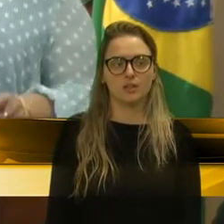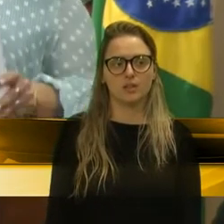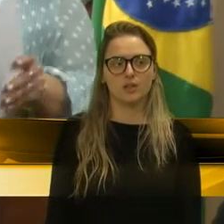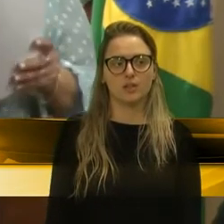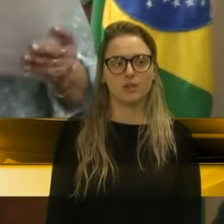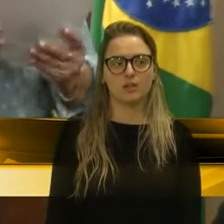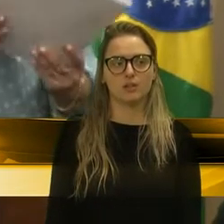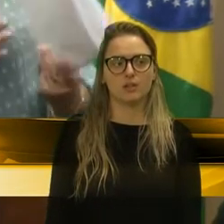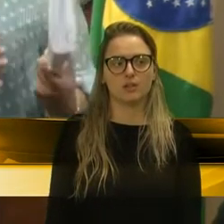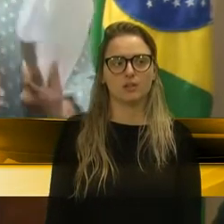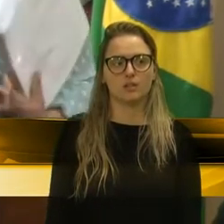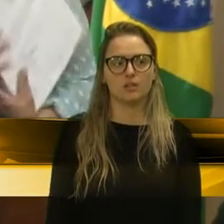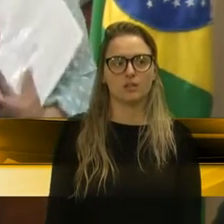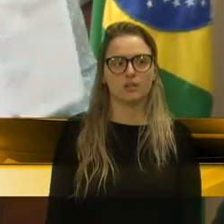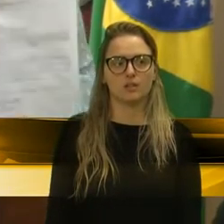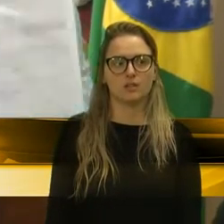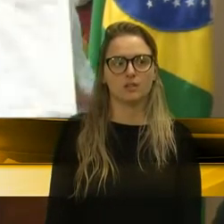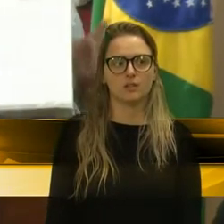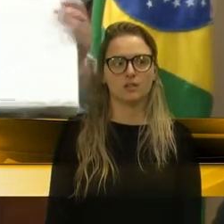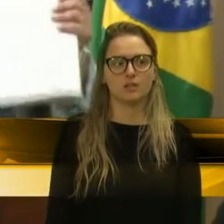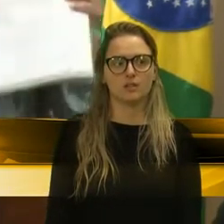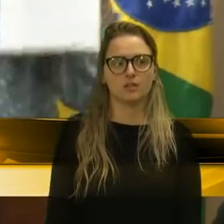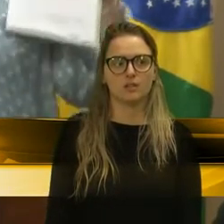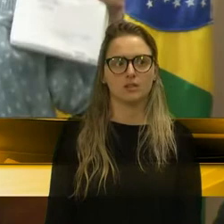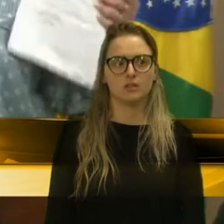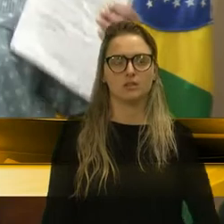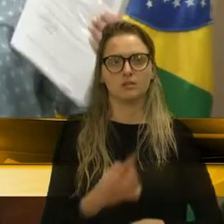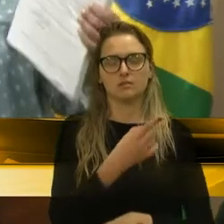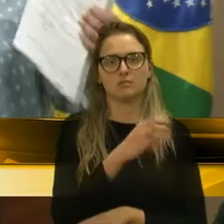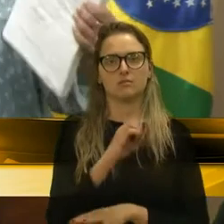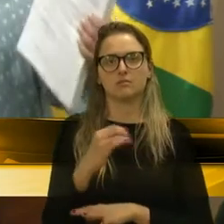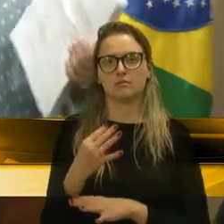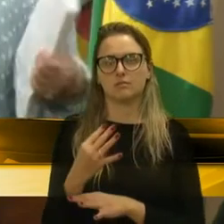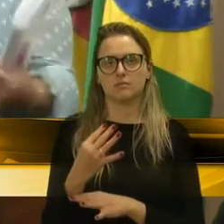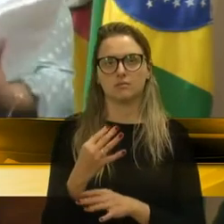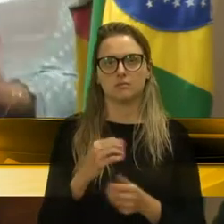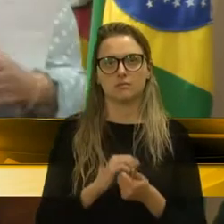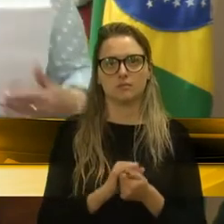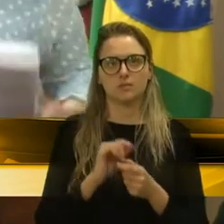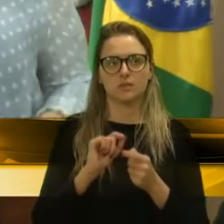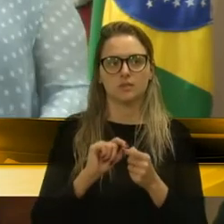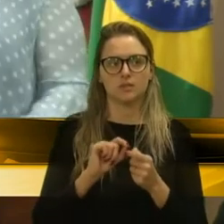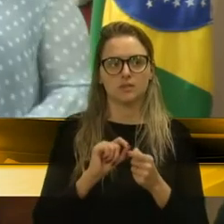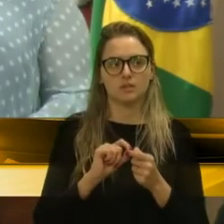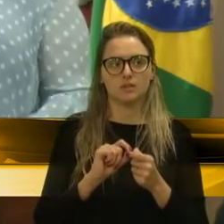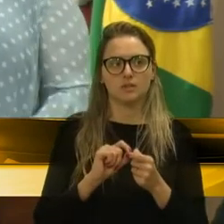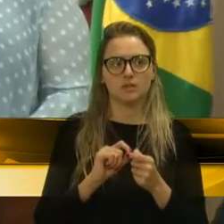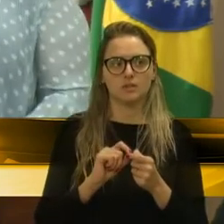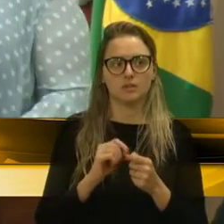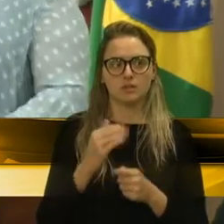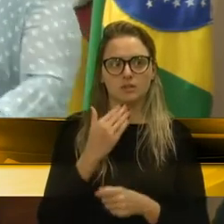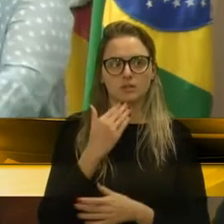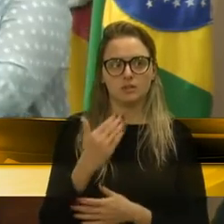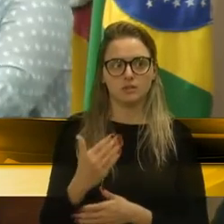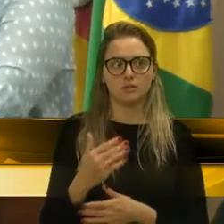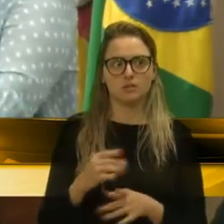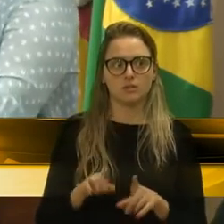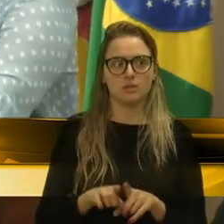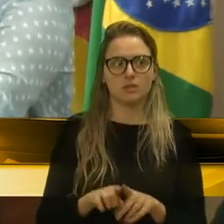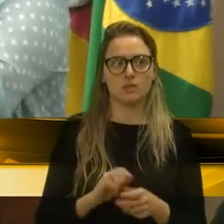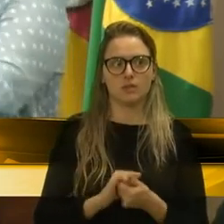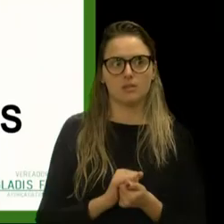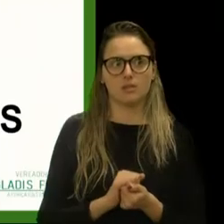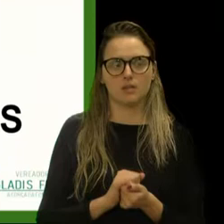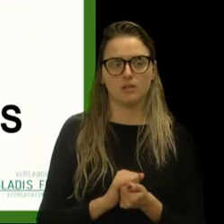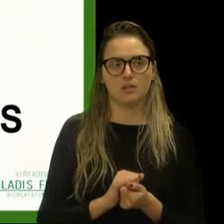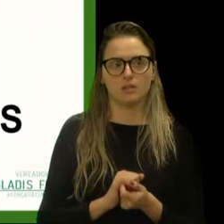Aqui estão as 104 indicações que foram feitas por essa vereadora, além de alocaxias,